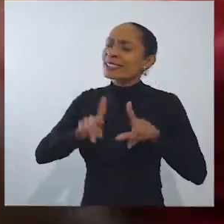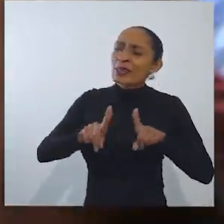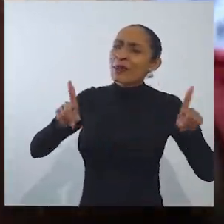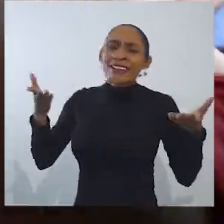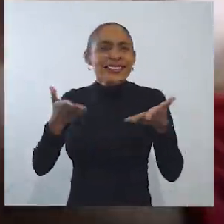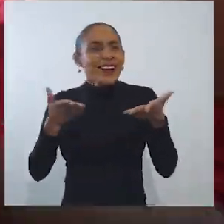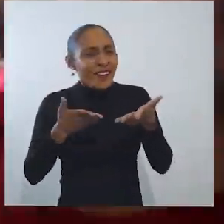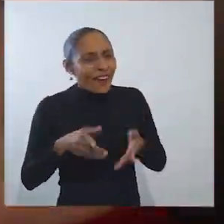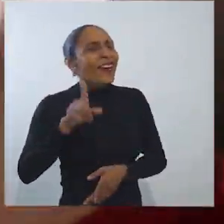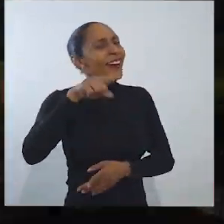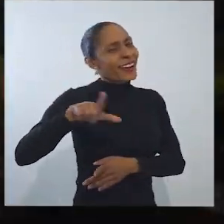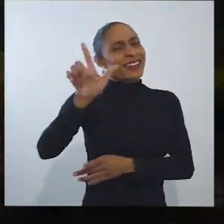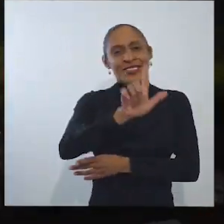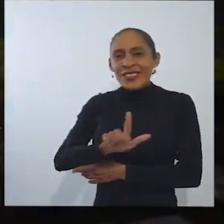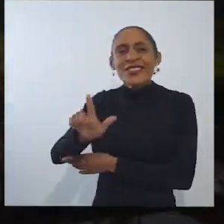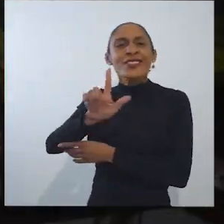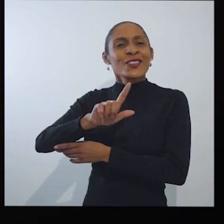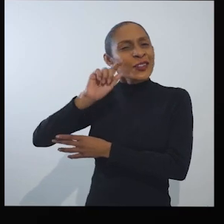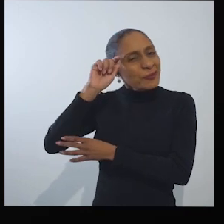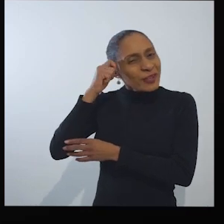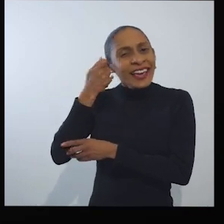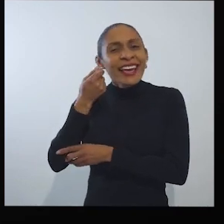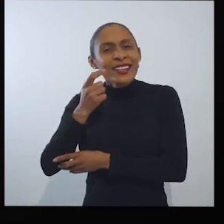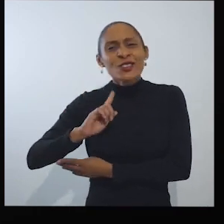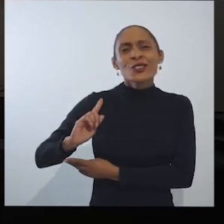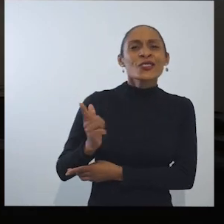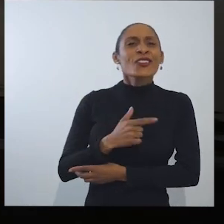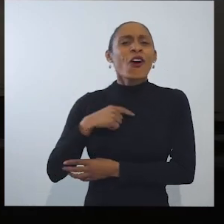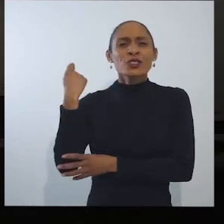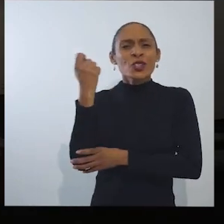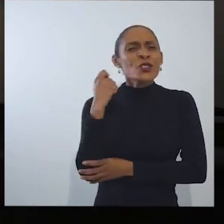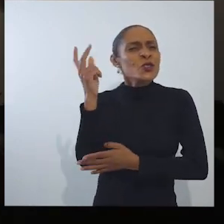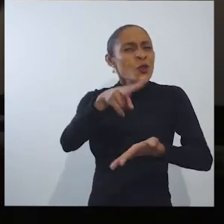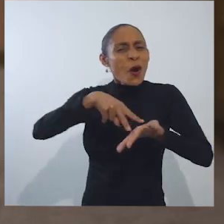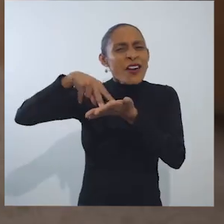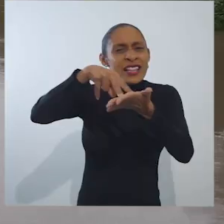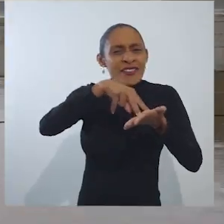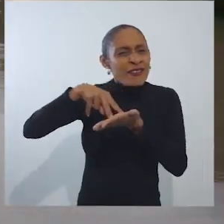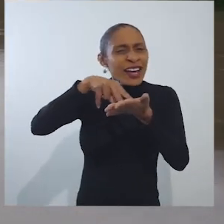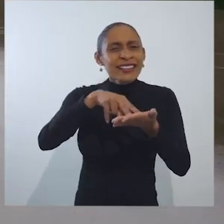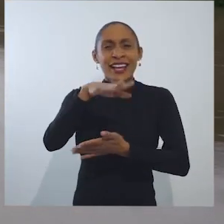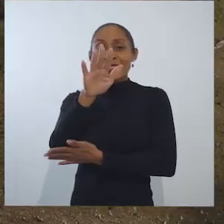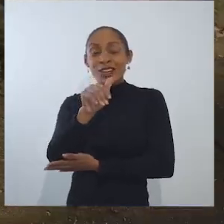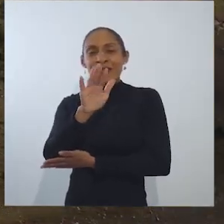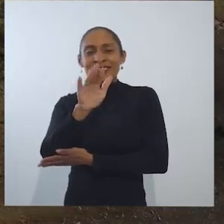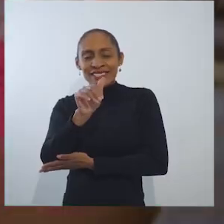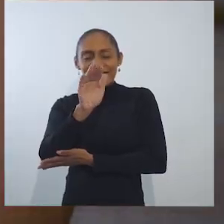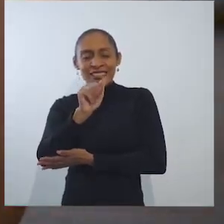e Edega Preto Que o nosso Rio Grande do Sul se levanta Chama! Vem Preto,